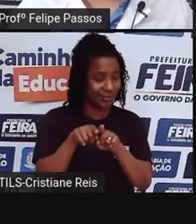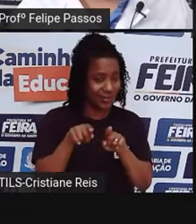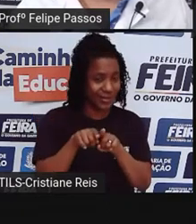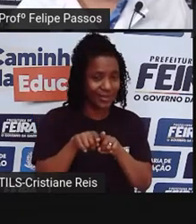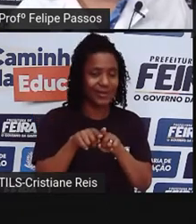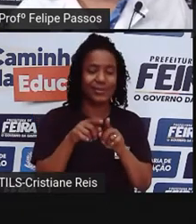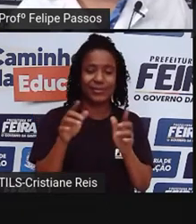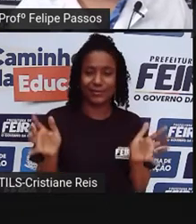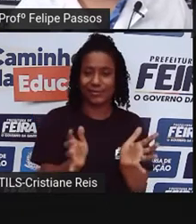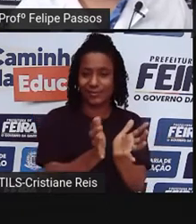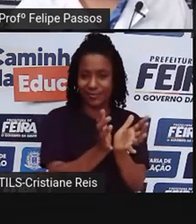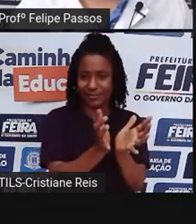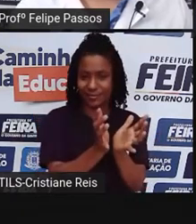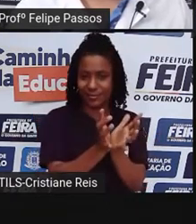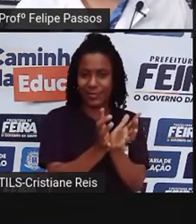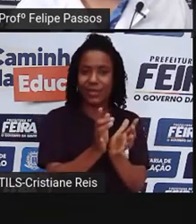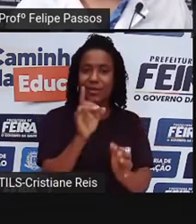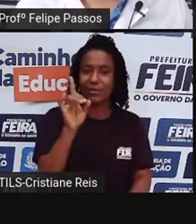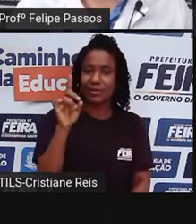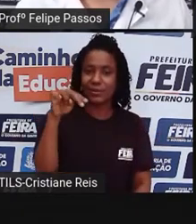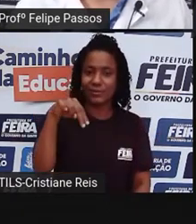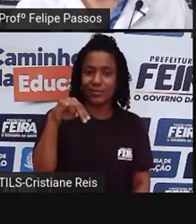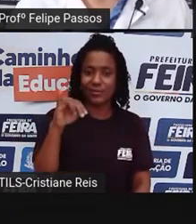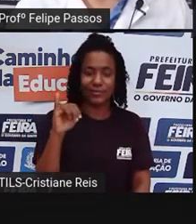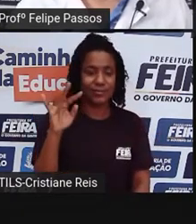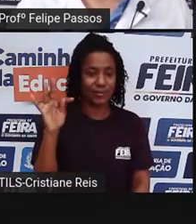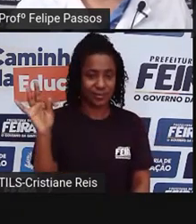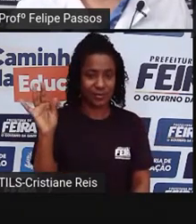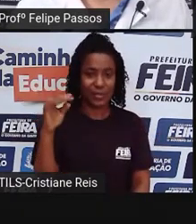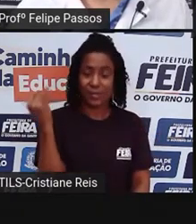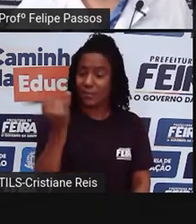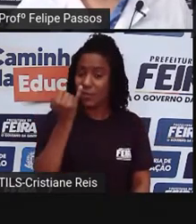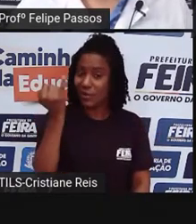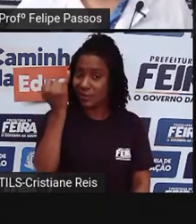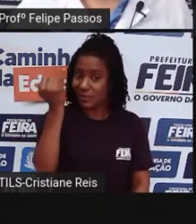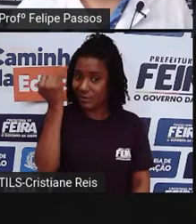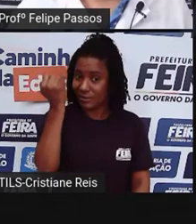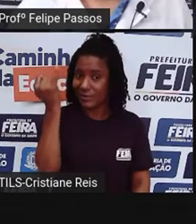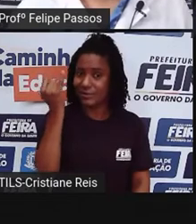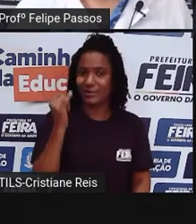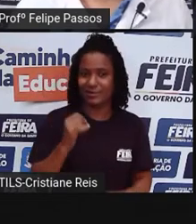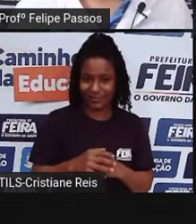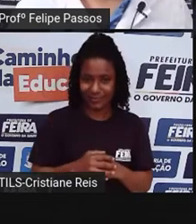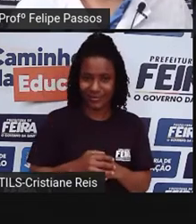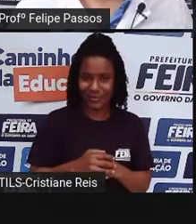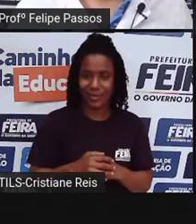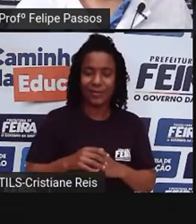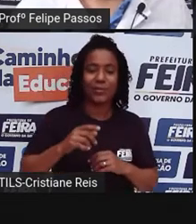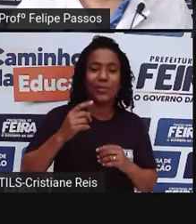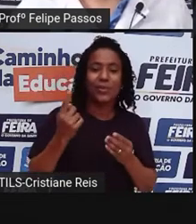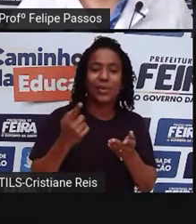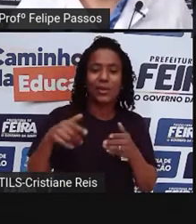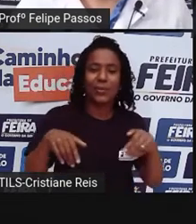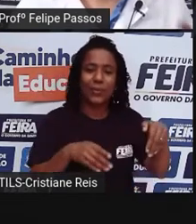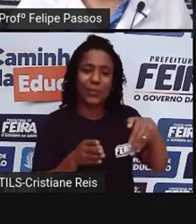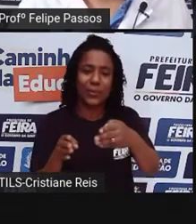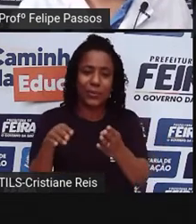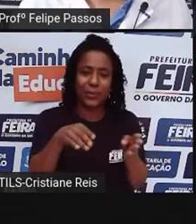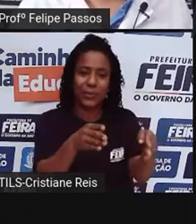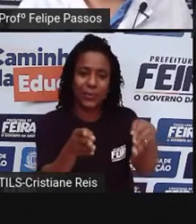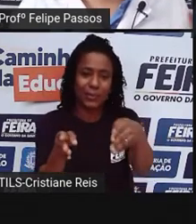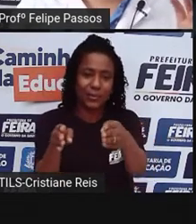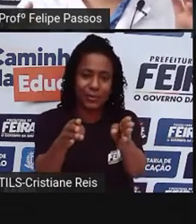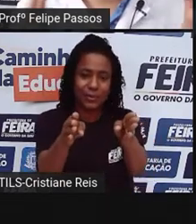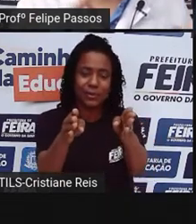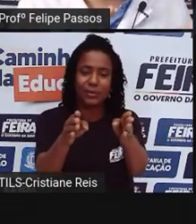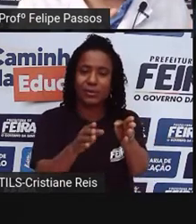pode até não ser muito conhecido por vocês, mas ele é muito importante também, porque ele vai administrar as estradas. Da mesma forma que